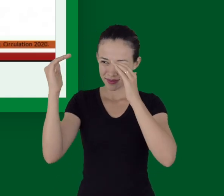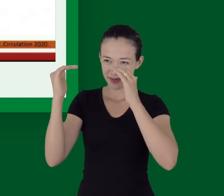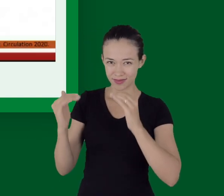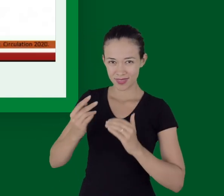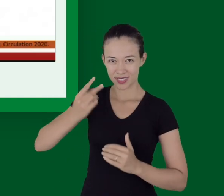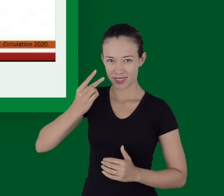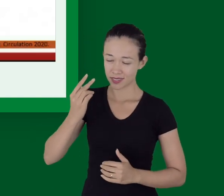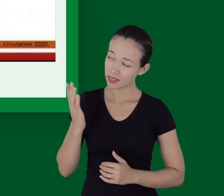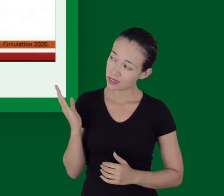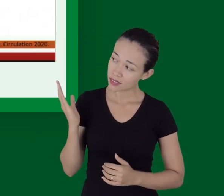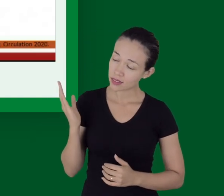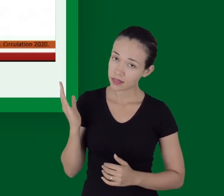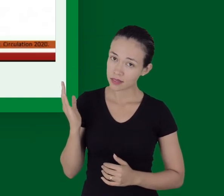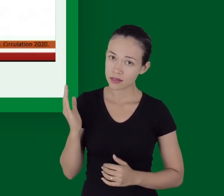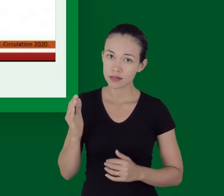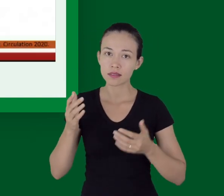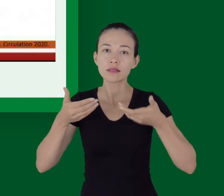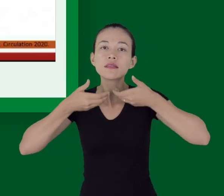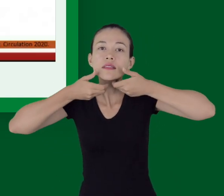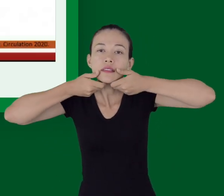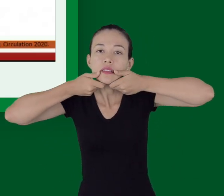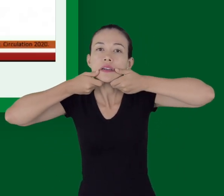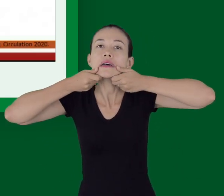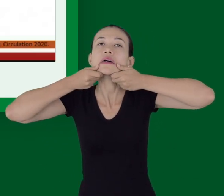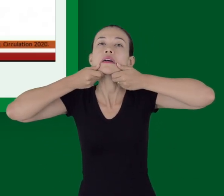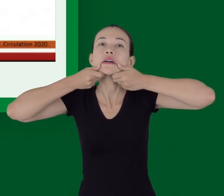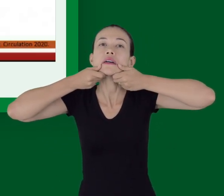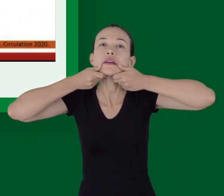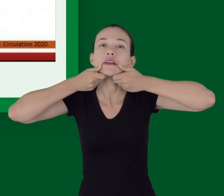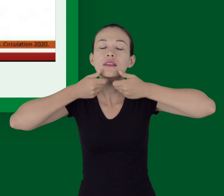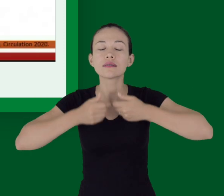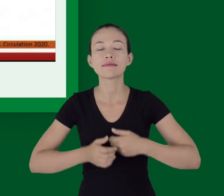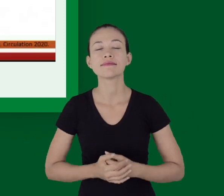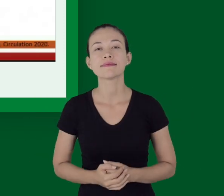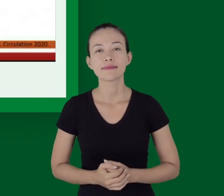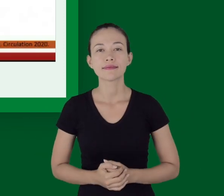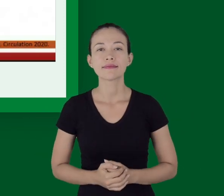a gente vai fazer a anteriorização da mandíbula.